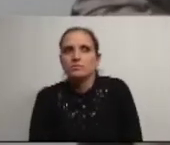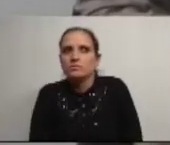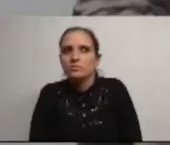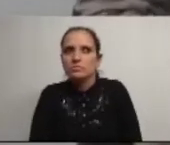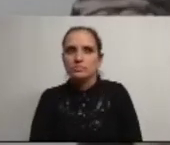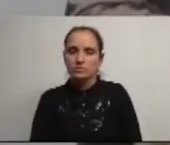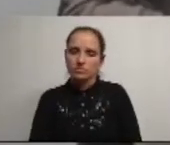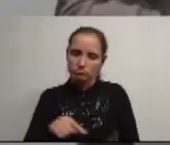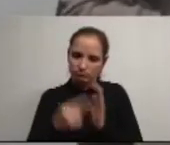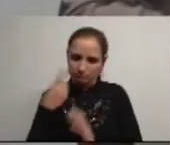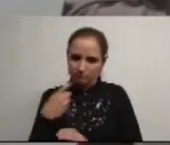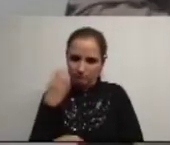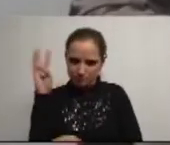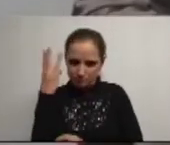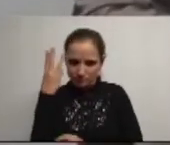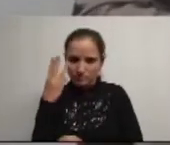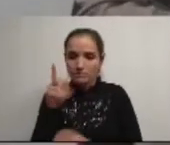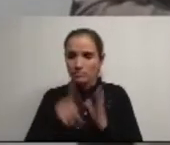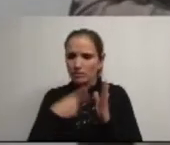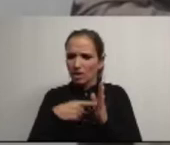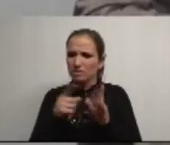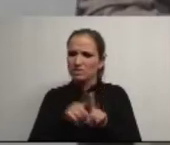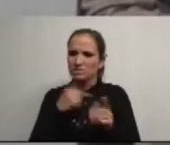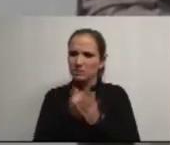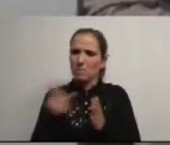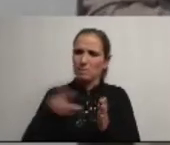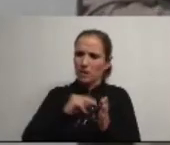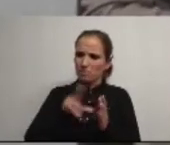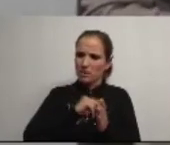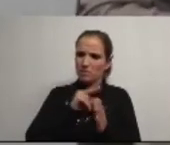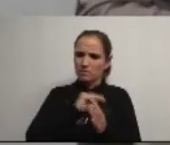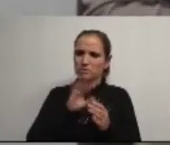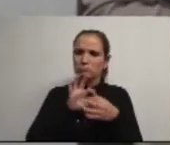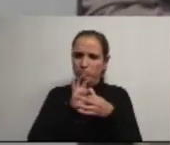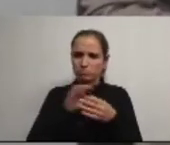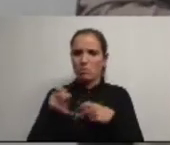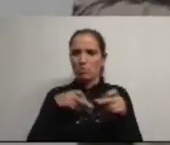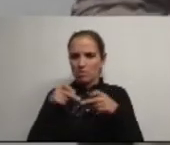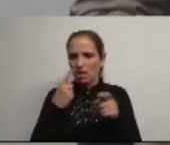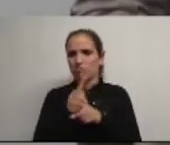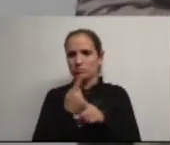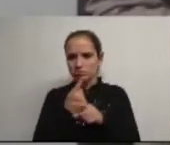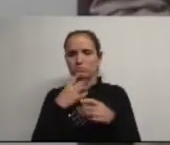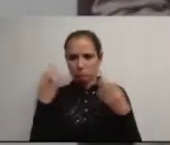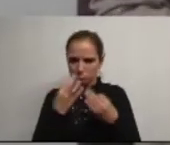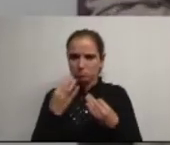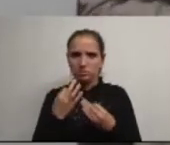terceiro Águeda recebe prémios relacionados com a mobilidade e muito bem